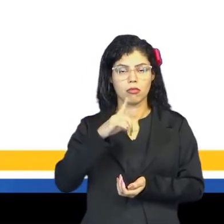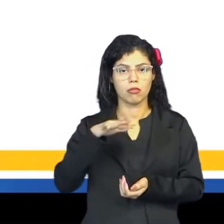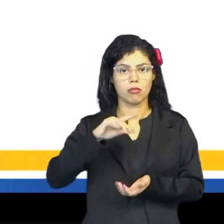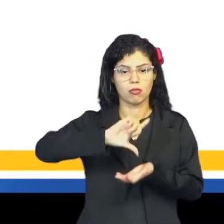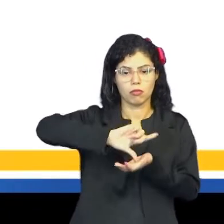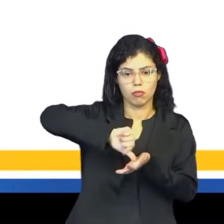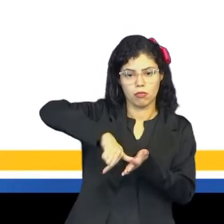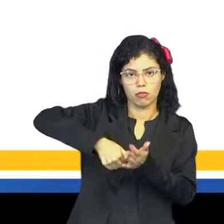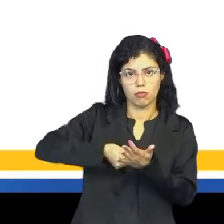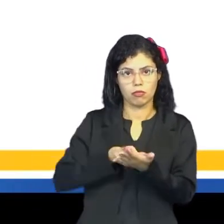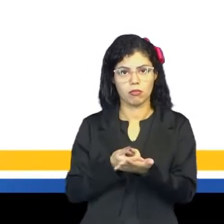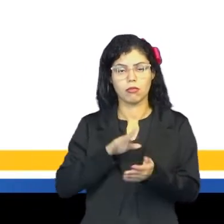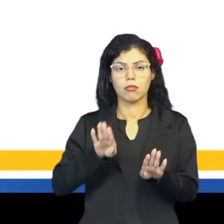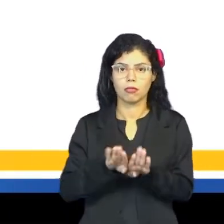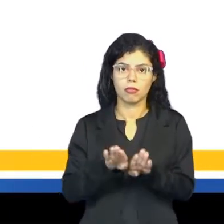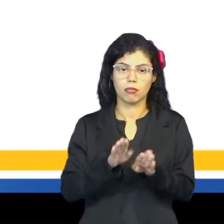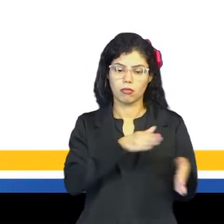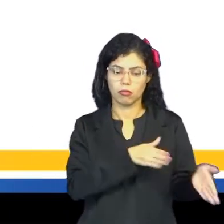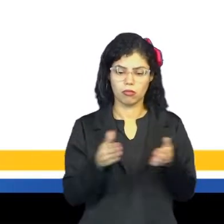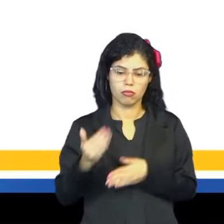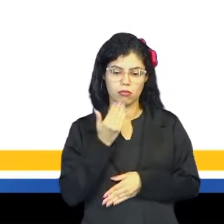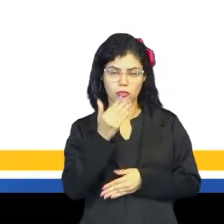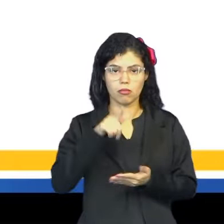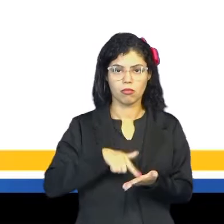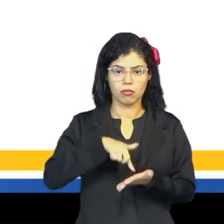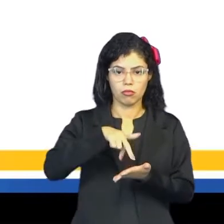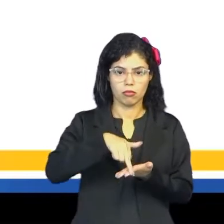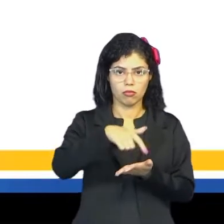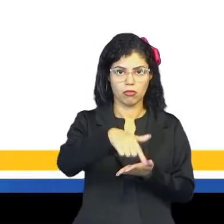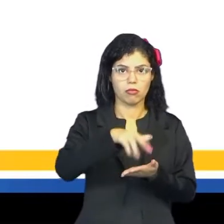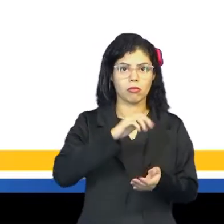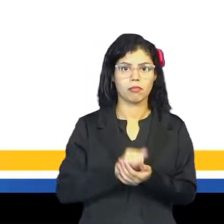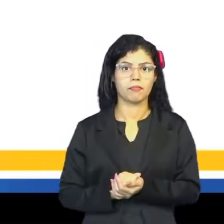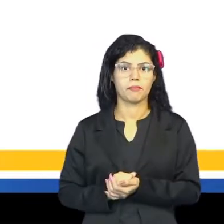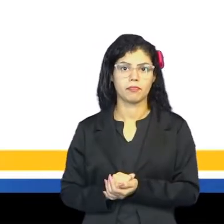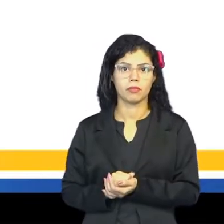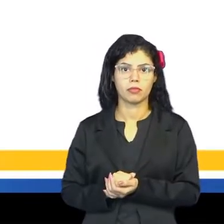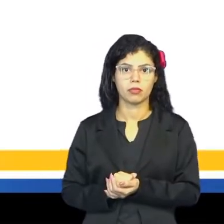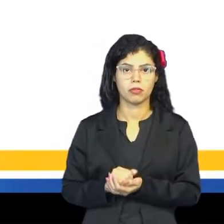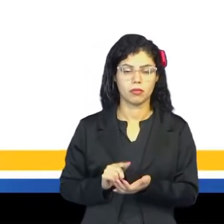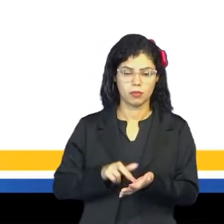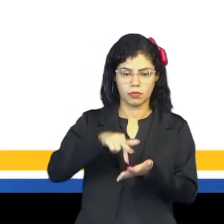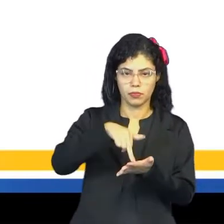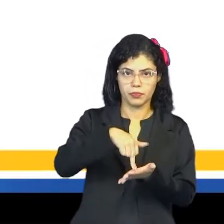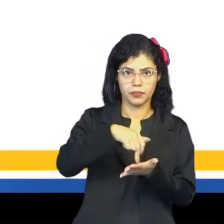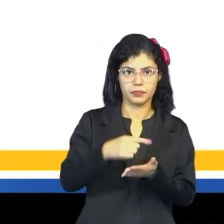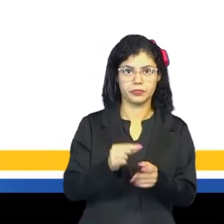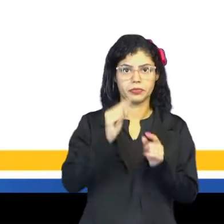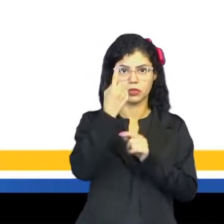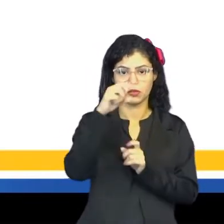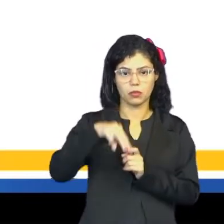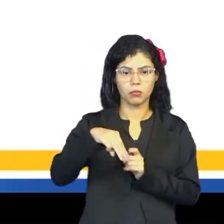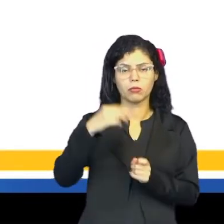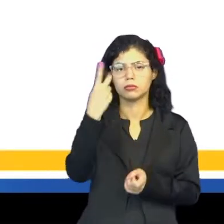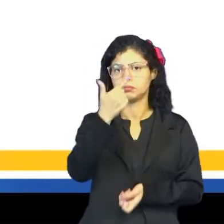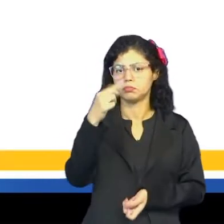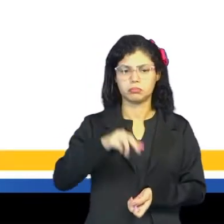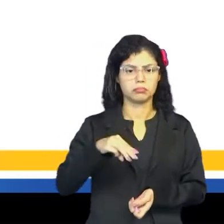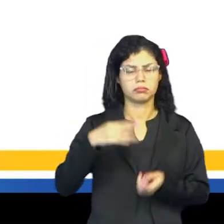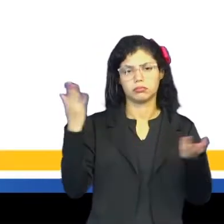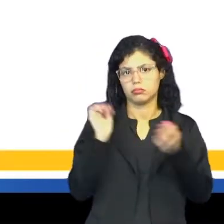Um passo, que a gente fala, a gente vai andar, tá andando assim, um passo, meio metro, um metro,